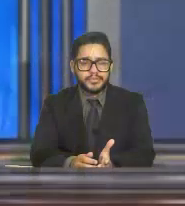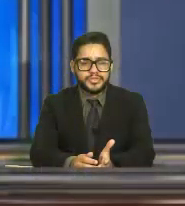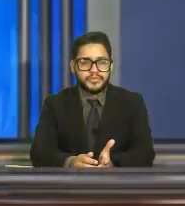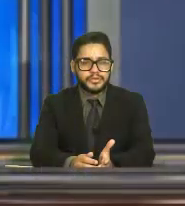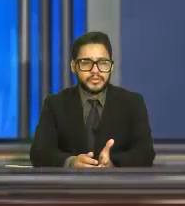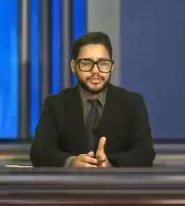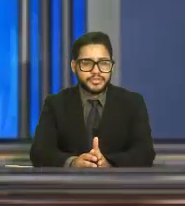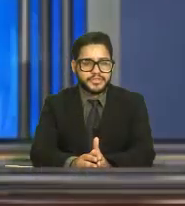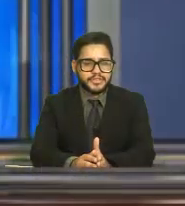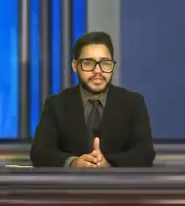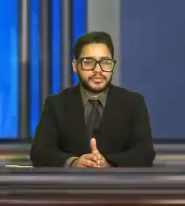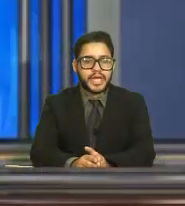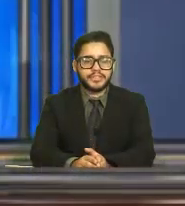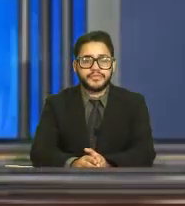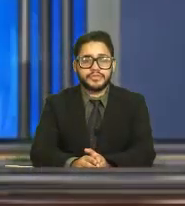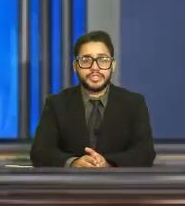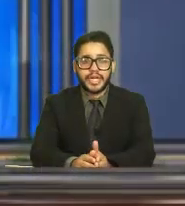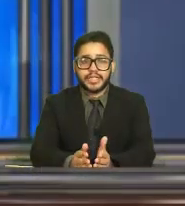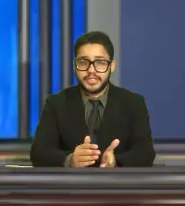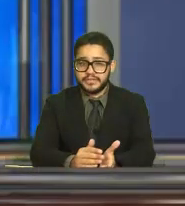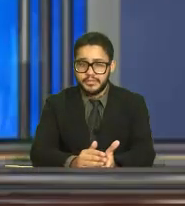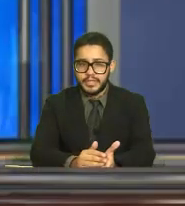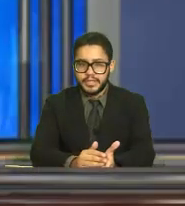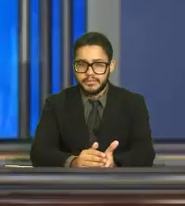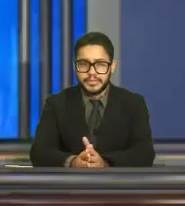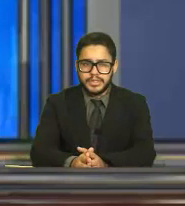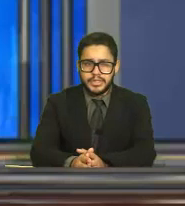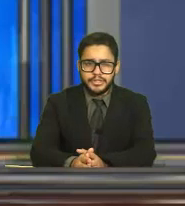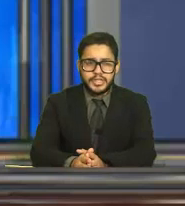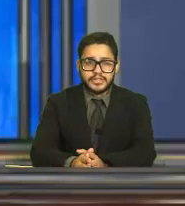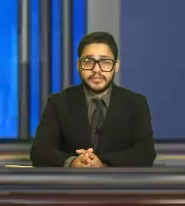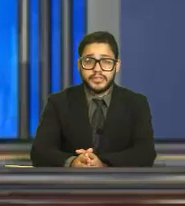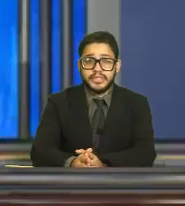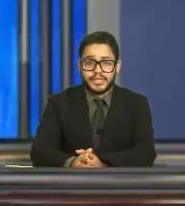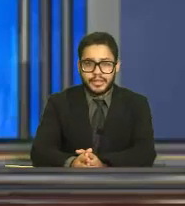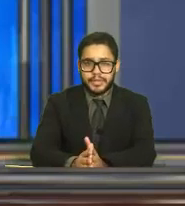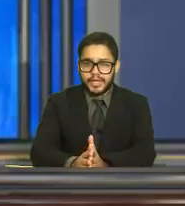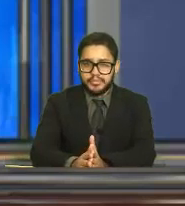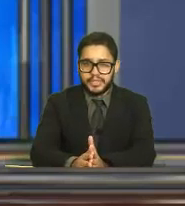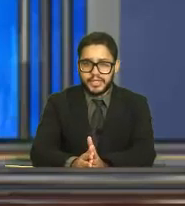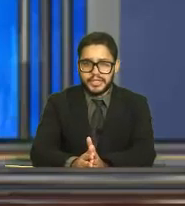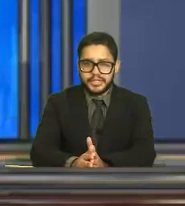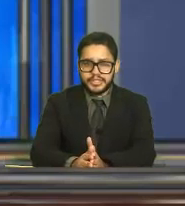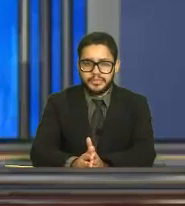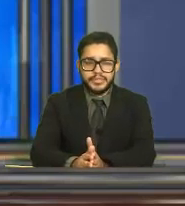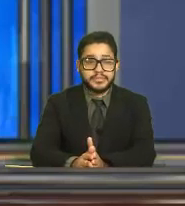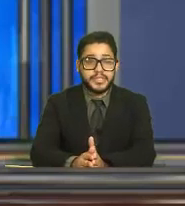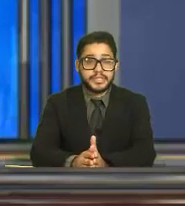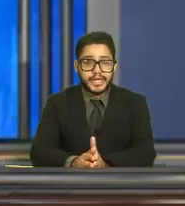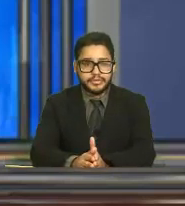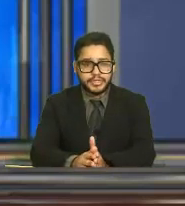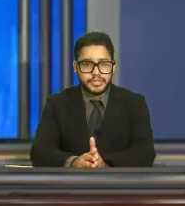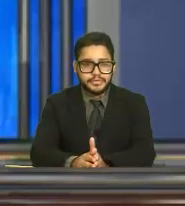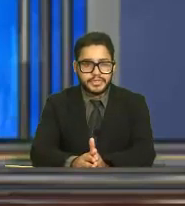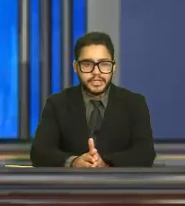Estamos de volta com as notícias nacionais que foram destaque nesta semana E olha que ação linda da PM Integrantes da Polícia